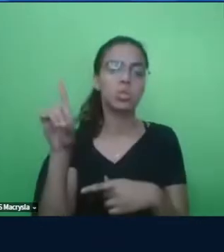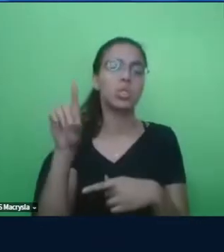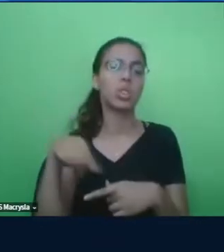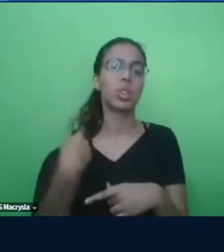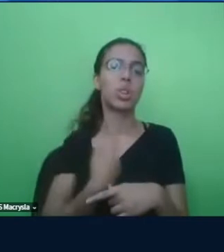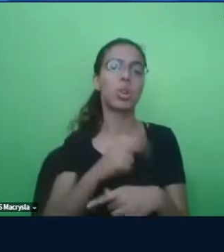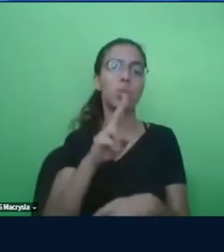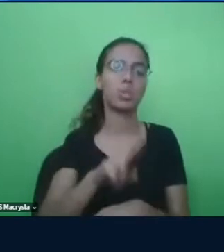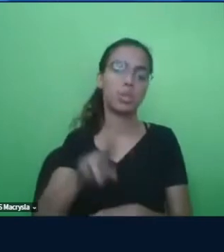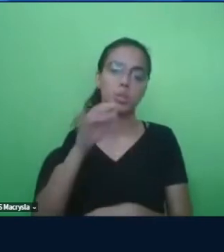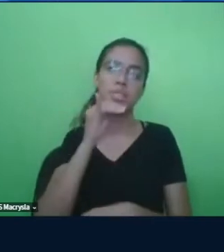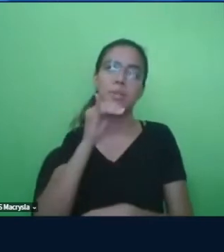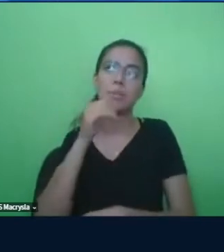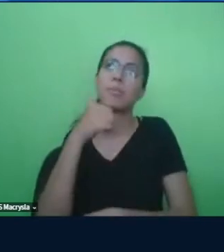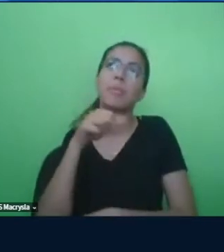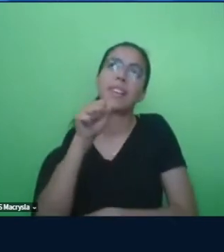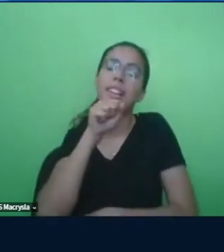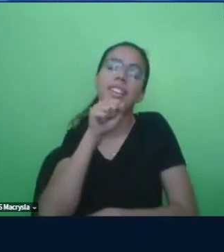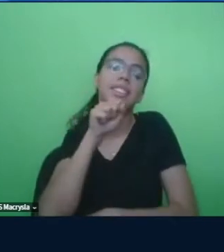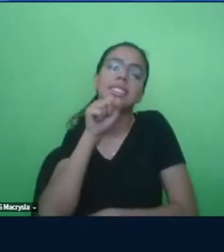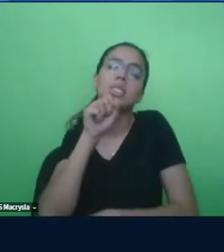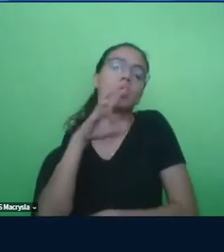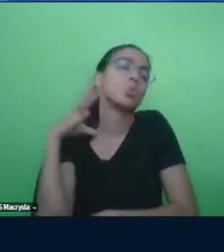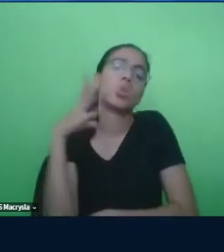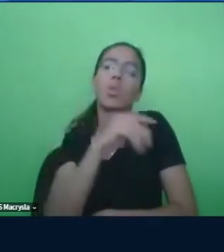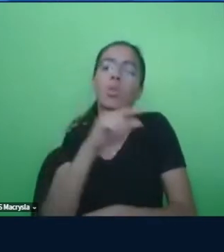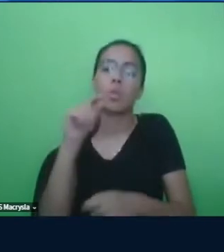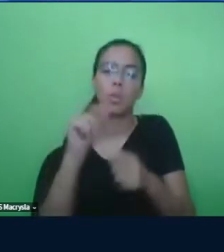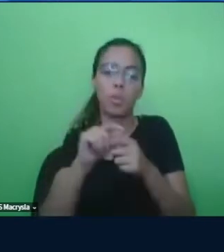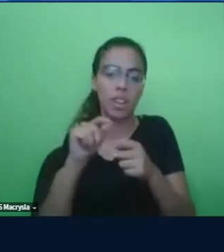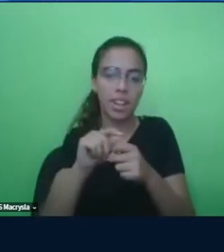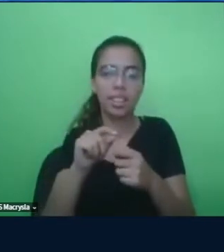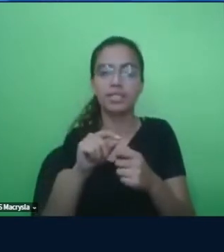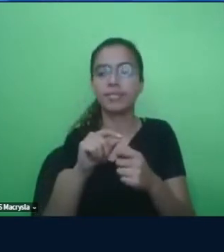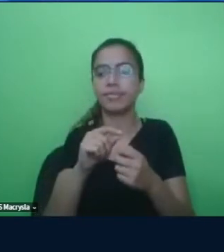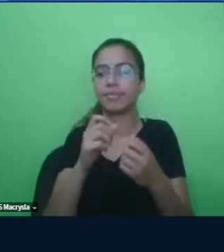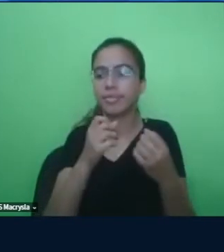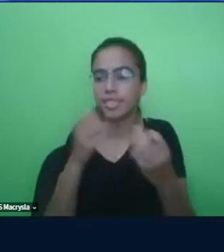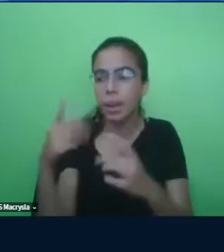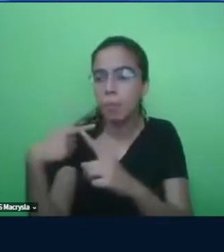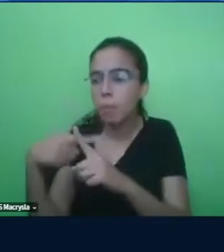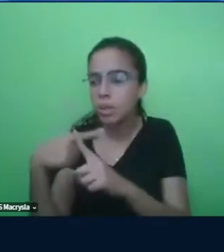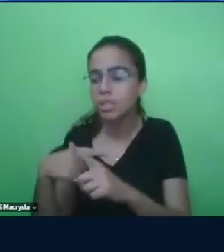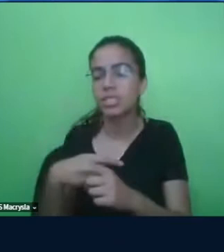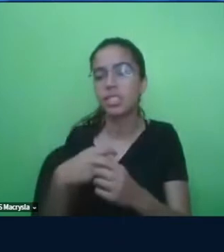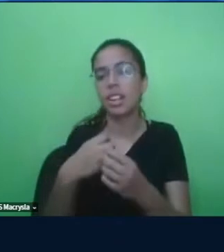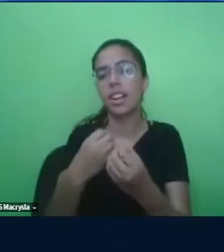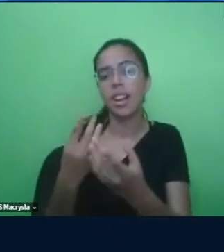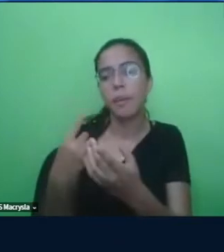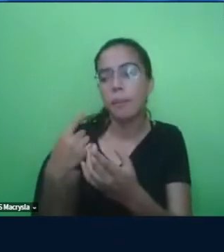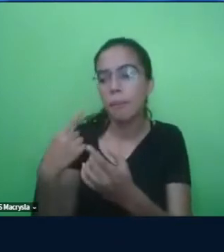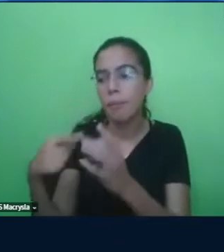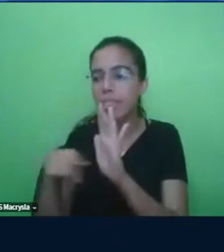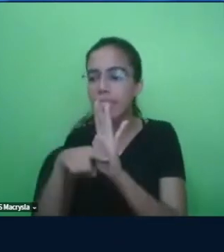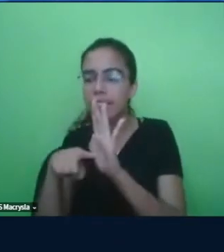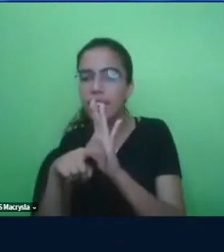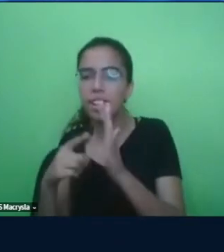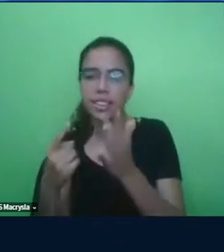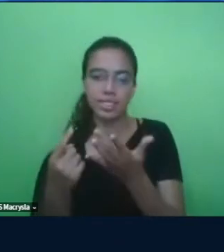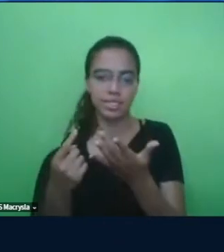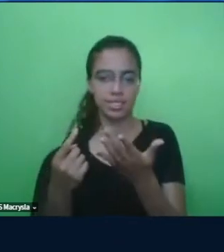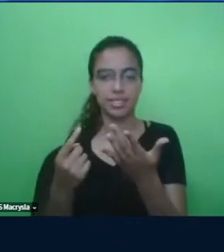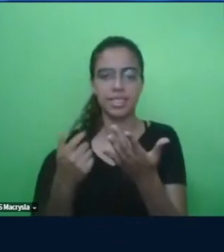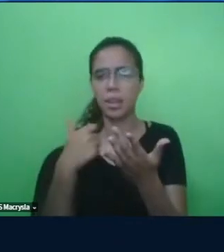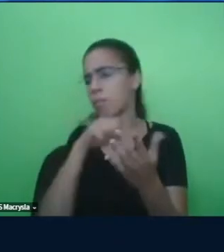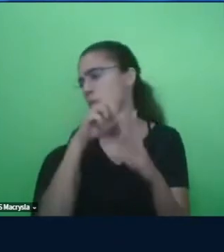Toda mãe faz essas coisas, né? Punição, reforço positivo, reforço negativo. Então, ela nos, ela leva